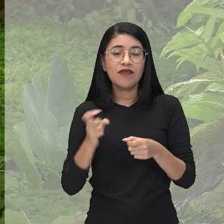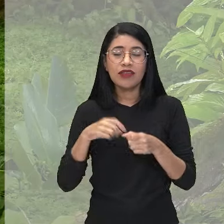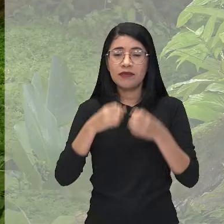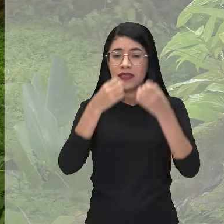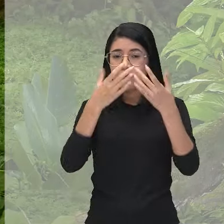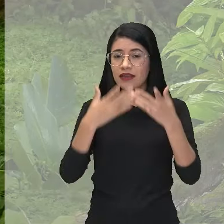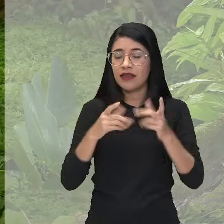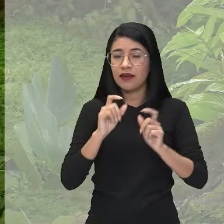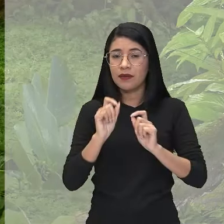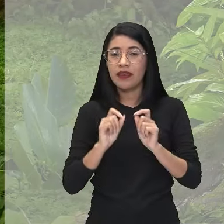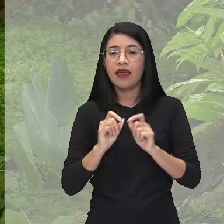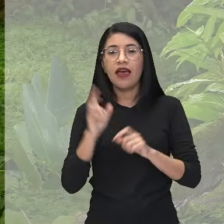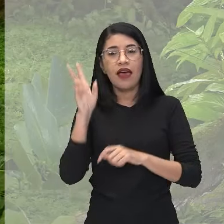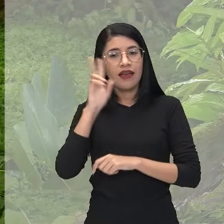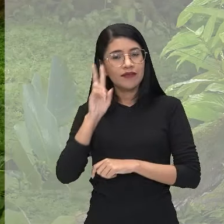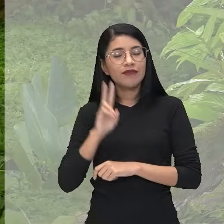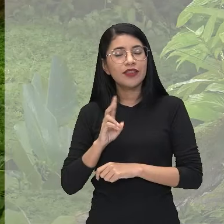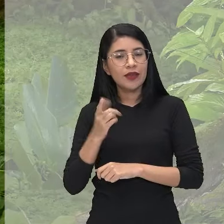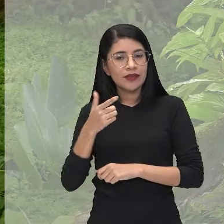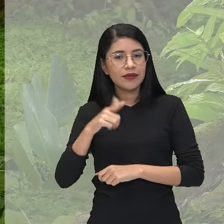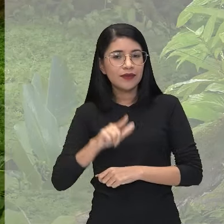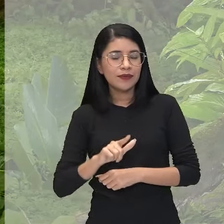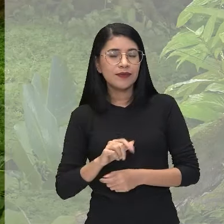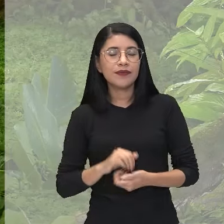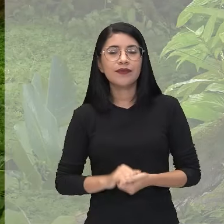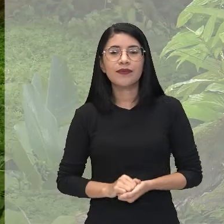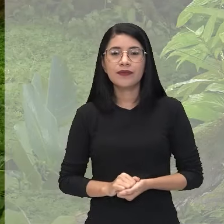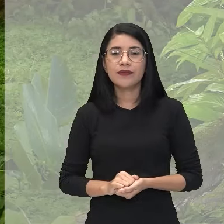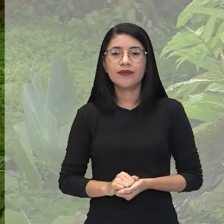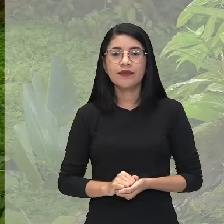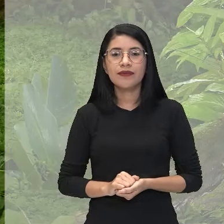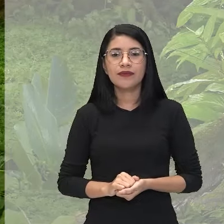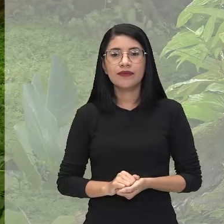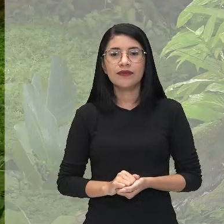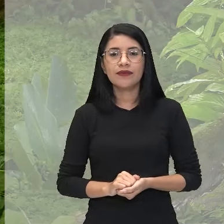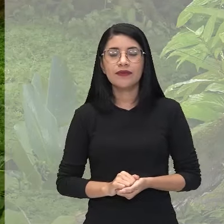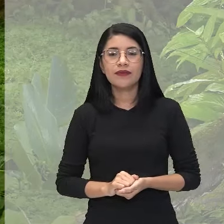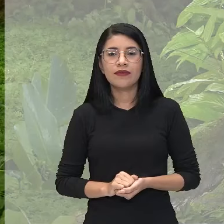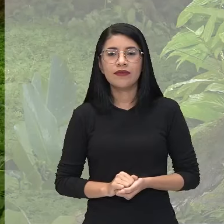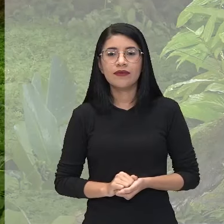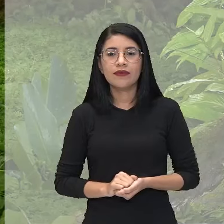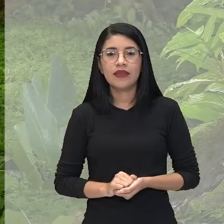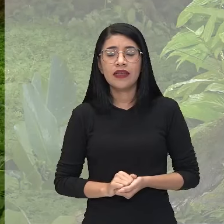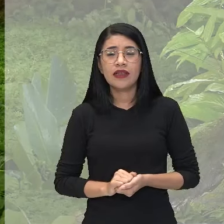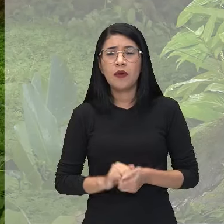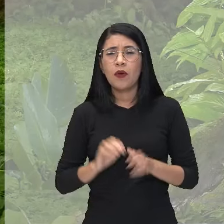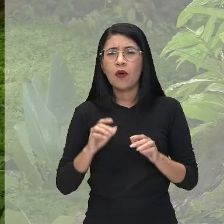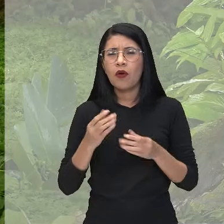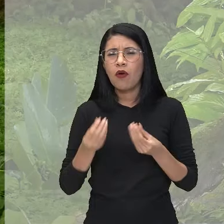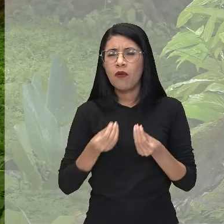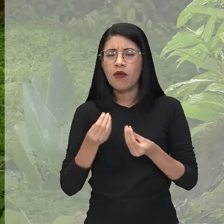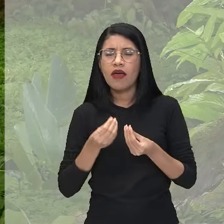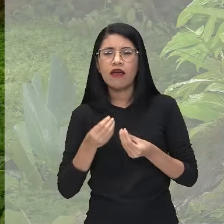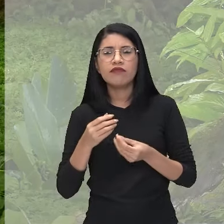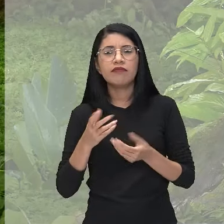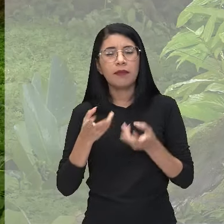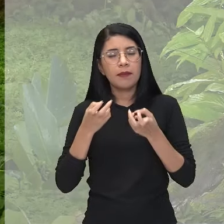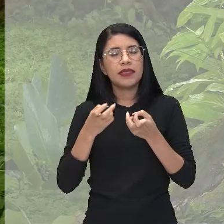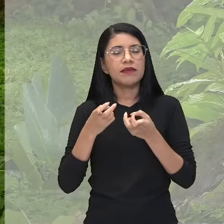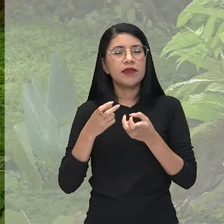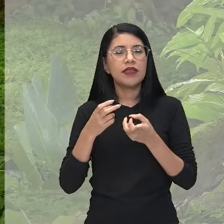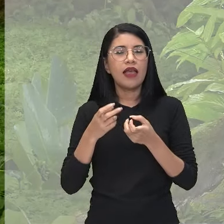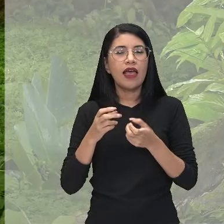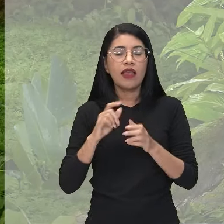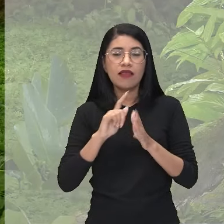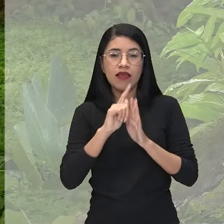falar pra vocês dessa história novamente do Sapo Taroubeque, tá bom? Enquanto dimensões políticas, vejam como o gênero narrativo,